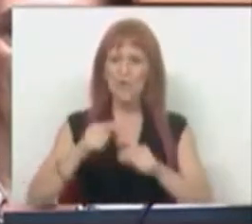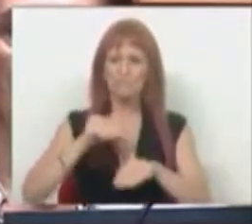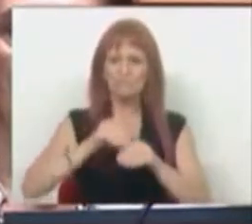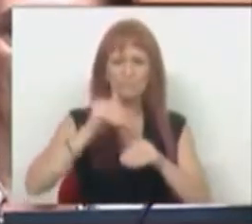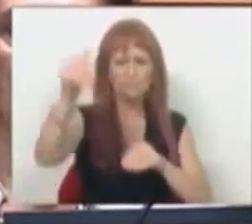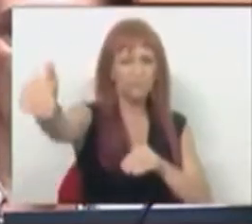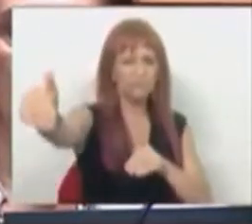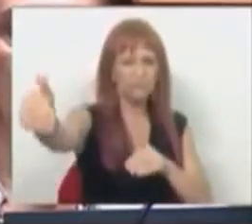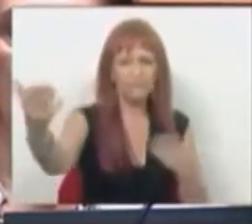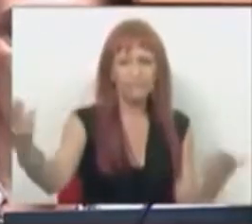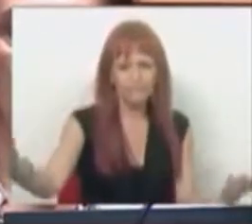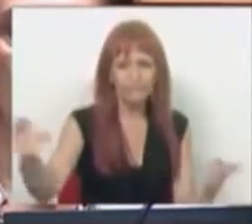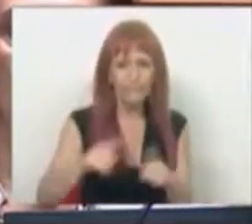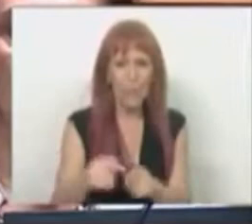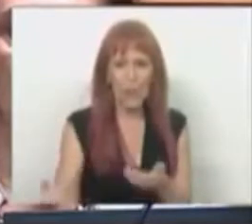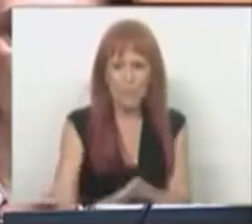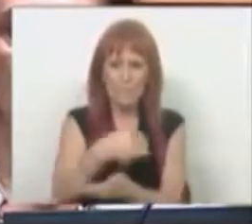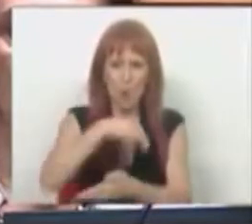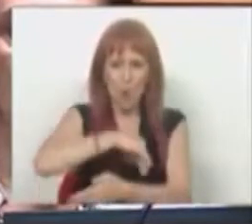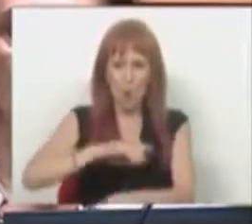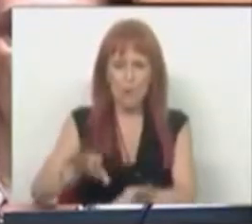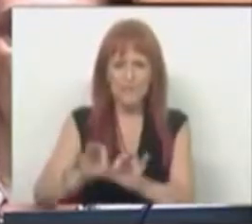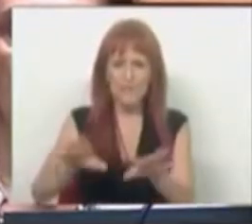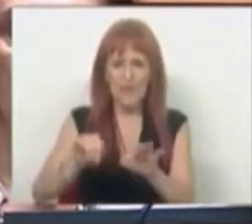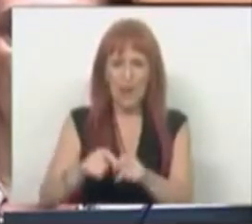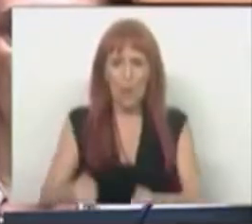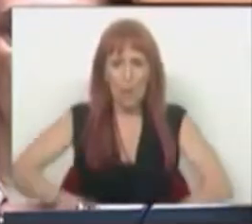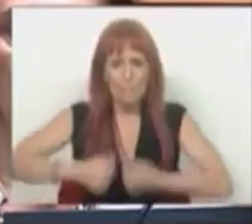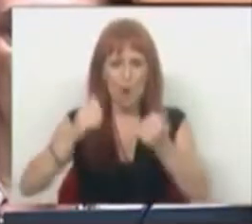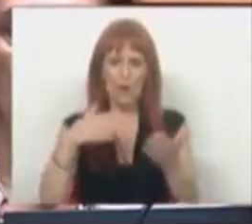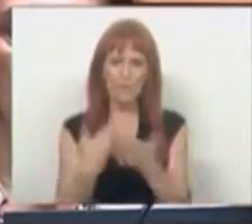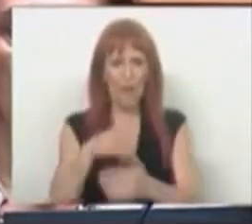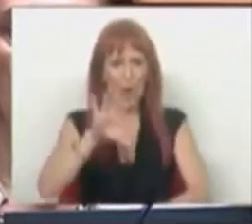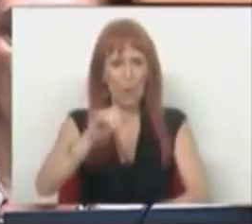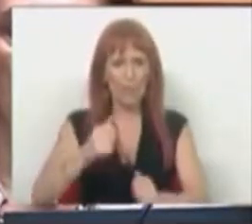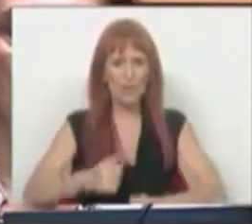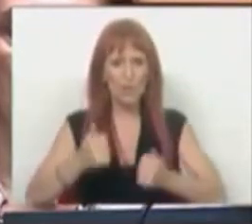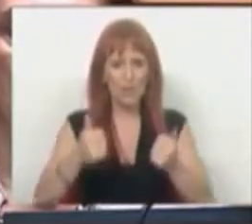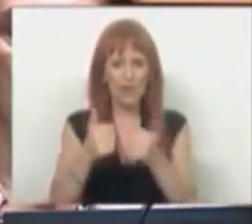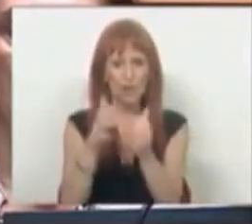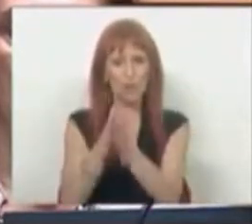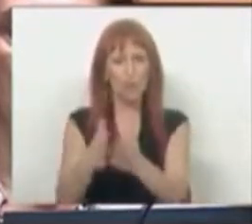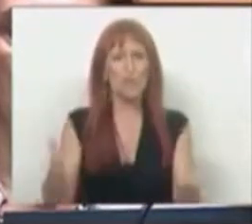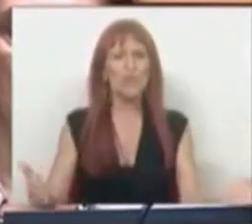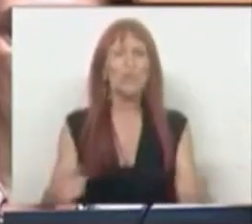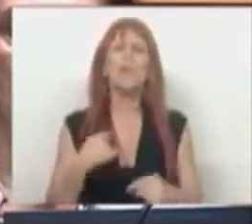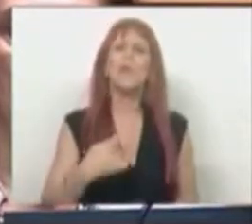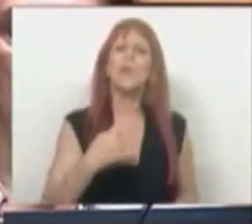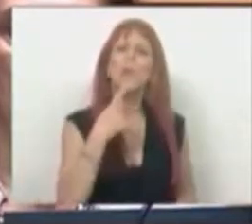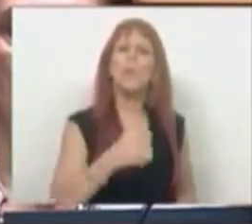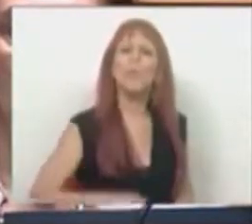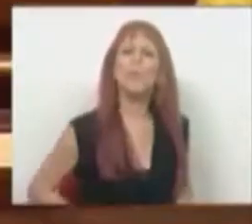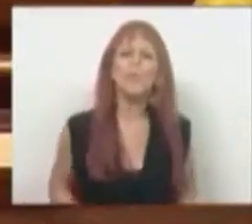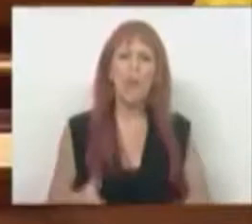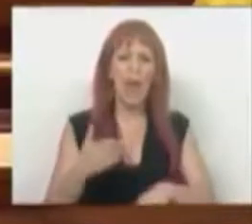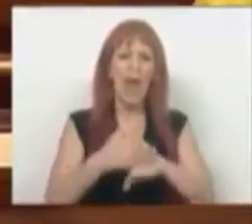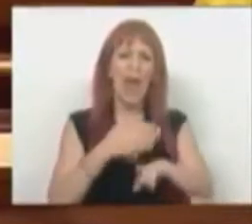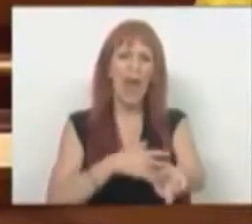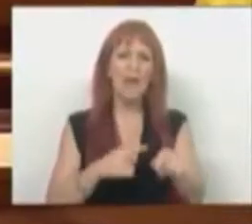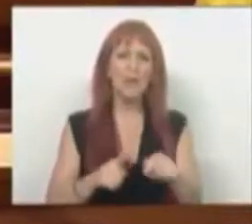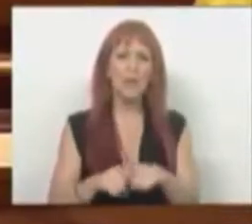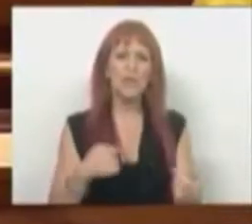prazo não só será rentável, como será o melhor para o país e para o bem comum. E assim me pergunto, antes que me